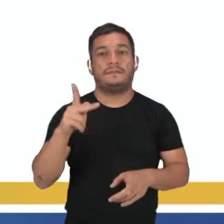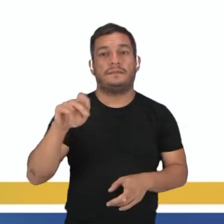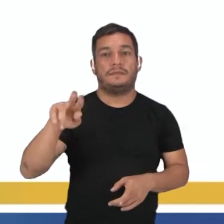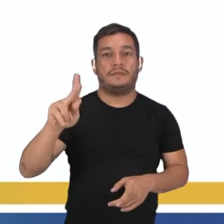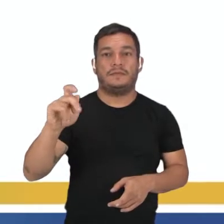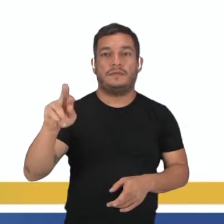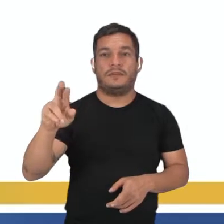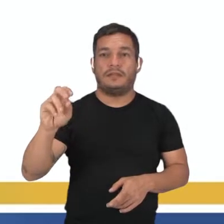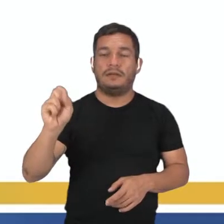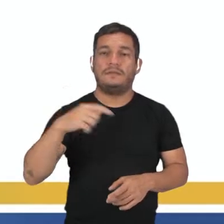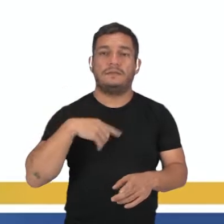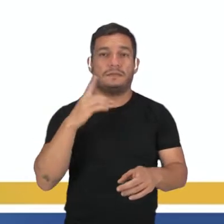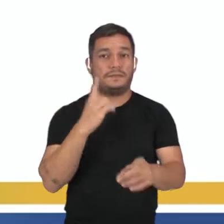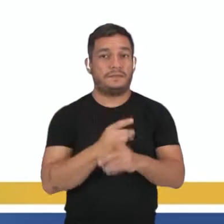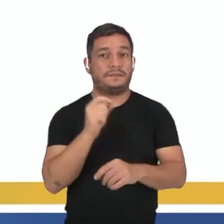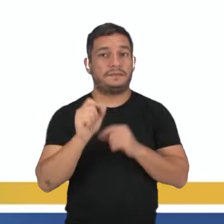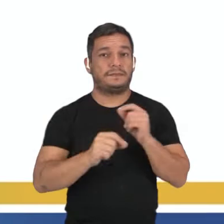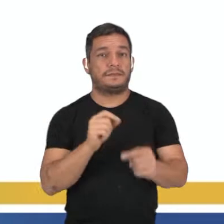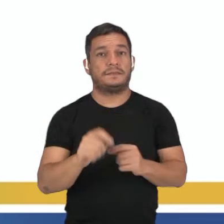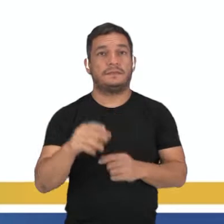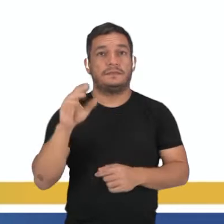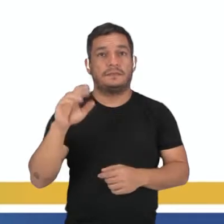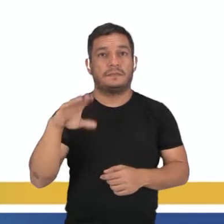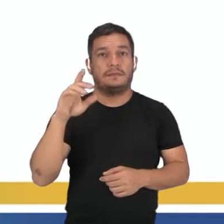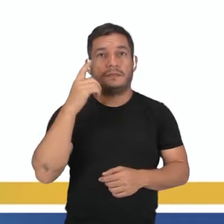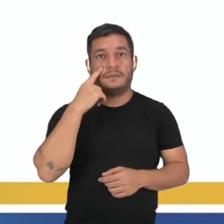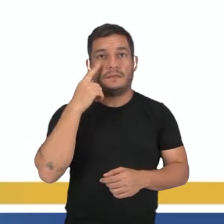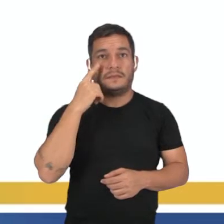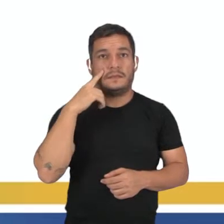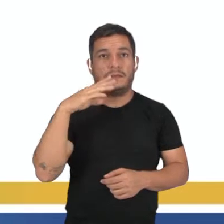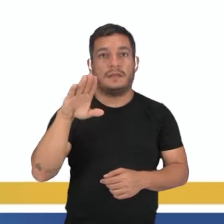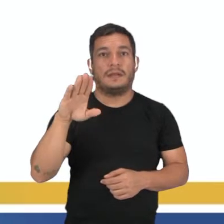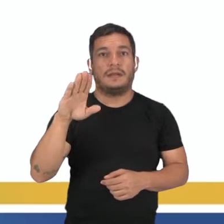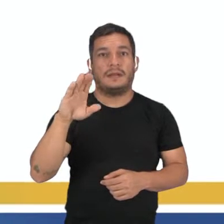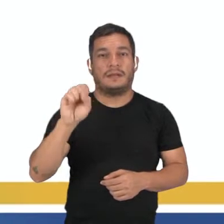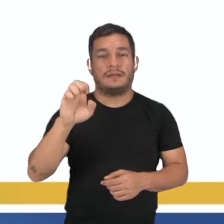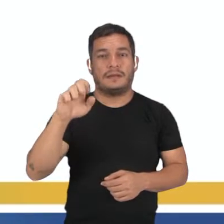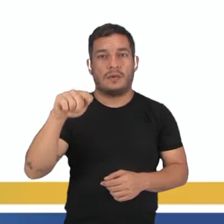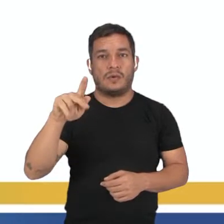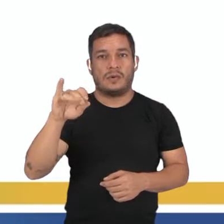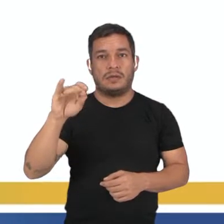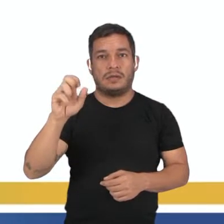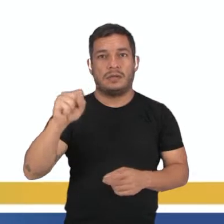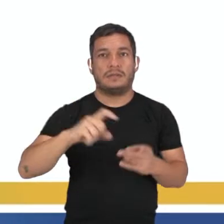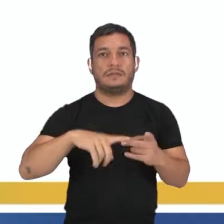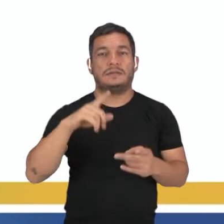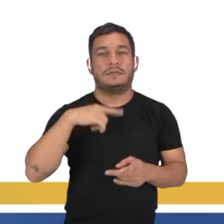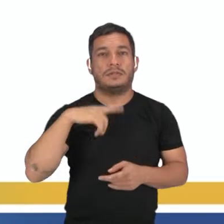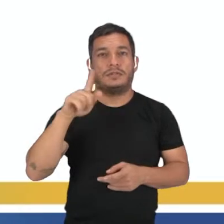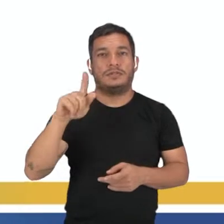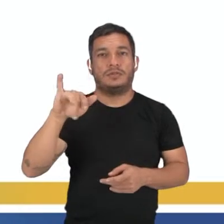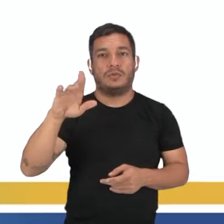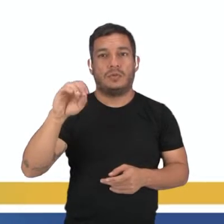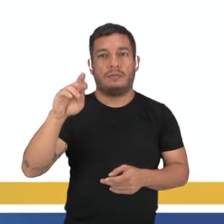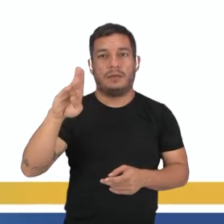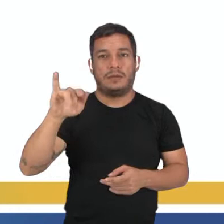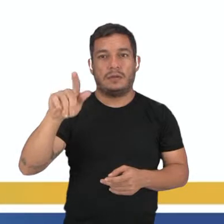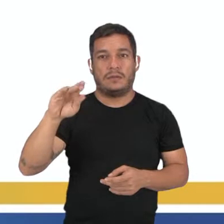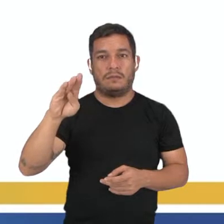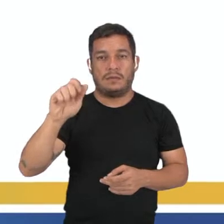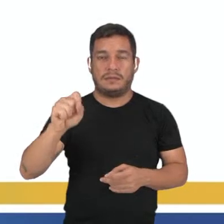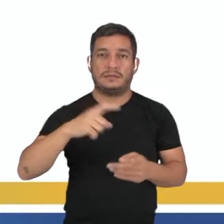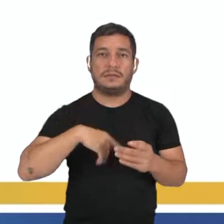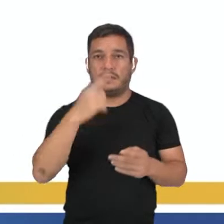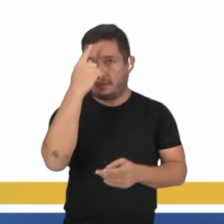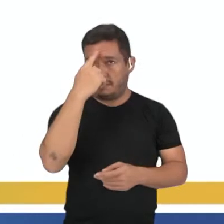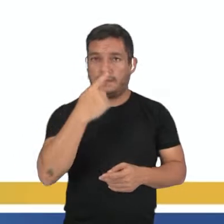grupo nós também encontramos, né, as ciprestes, as sequoias, o cedro, a gincobilóbia e as cicadáceas, tá? Aí